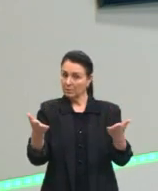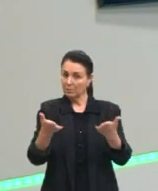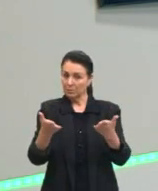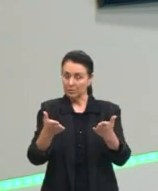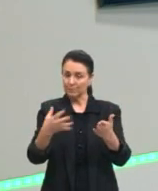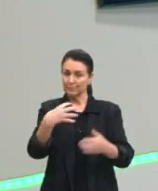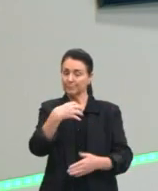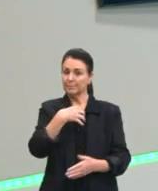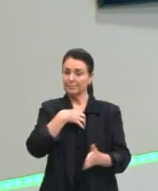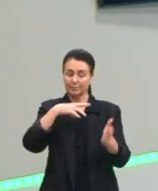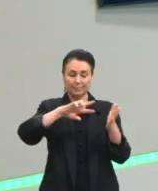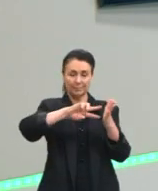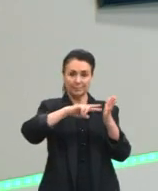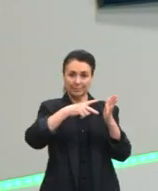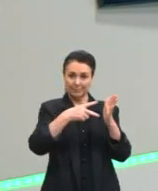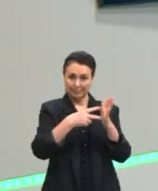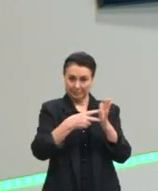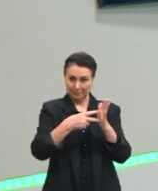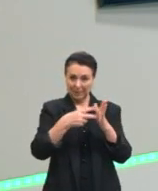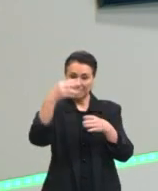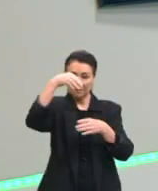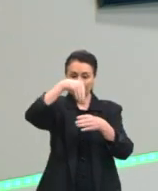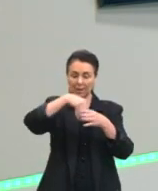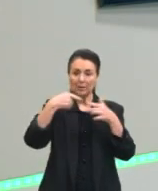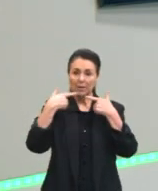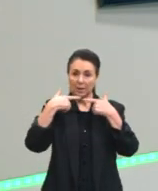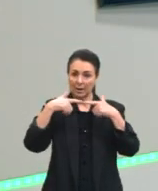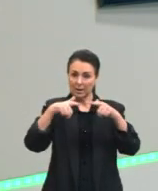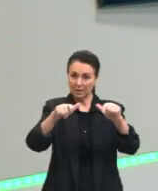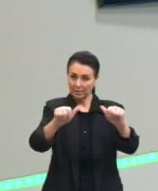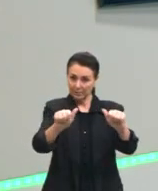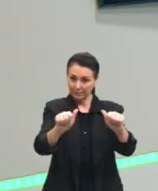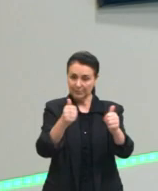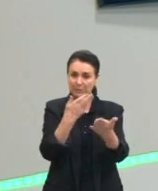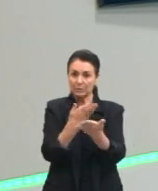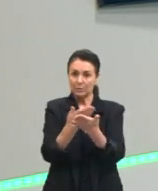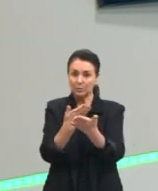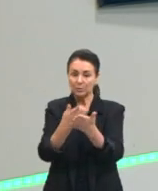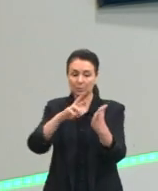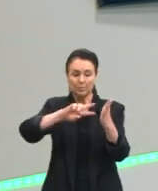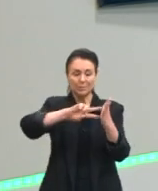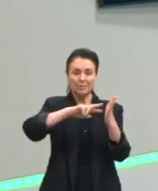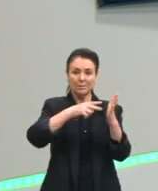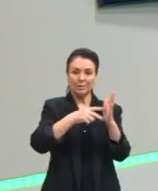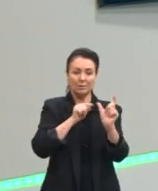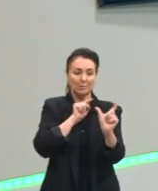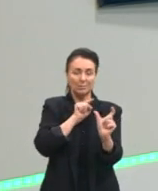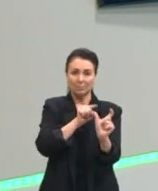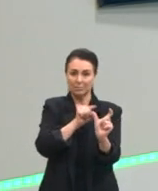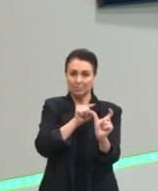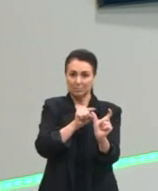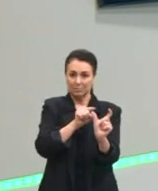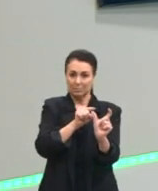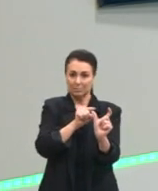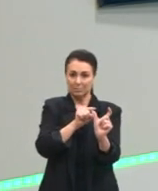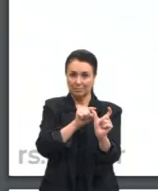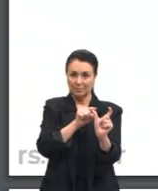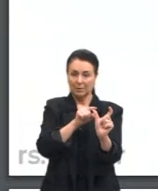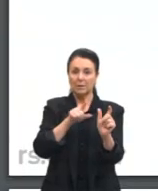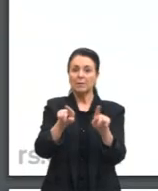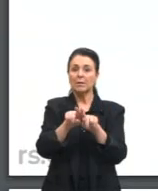semântica vai ser a parte da linguística que se dedica ao estudo do significado das palavras e da